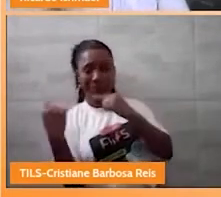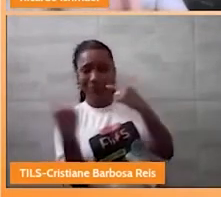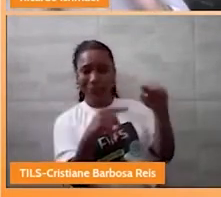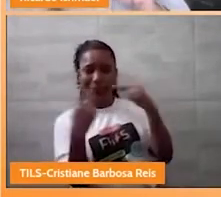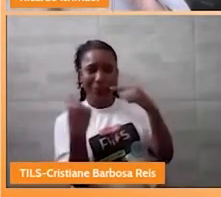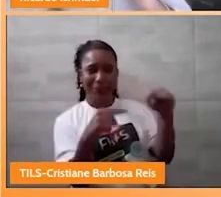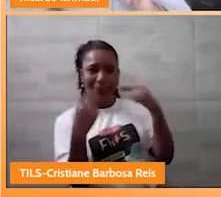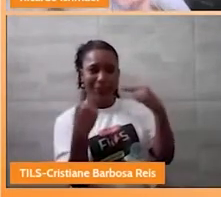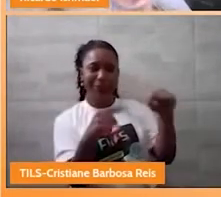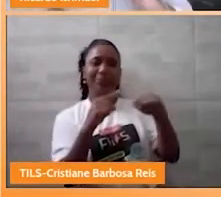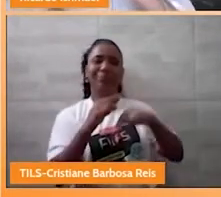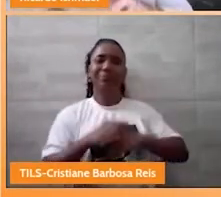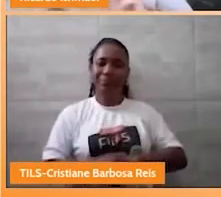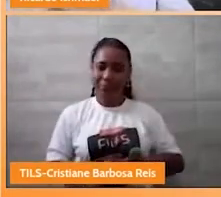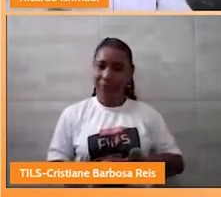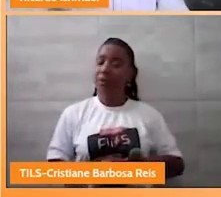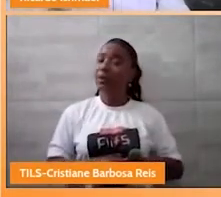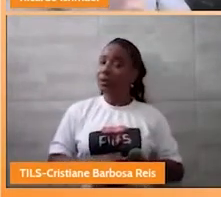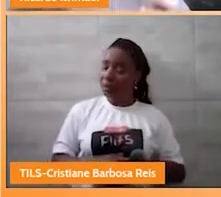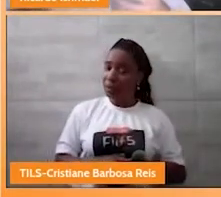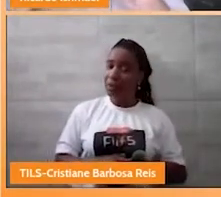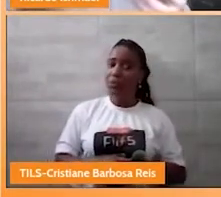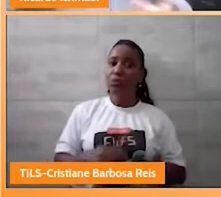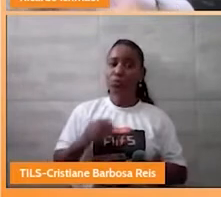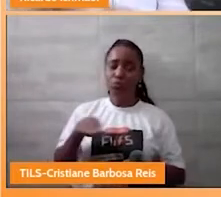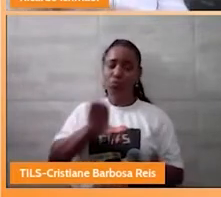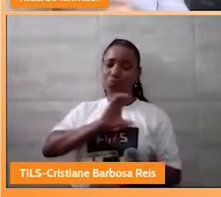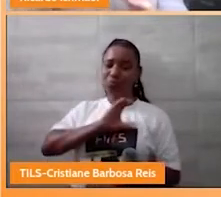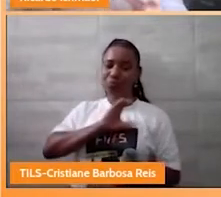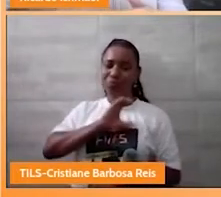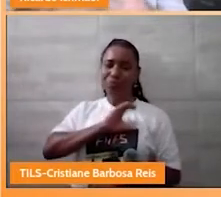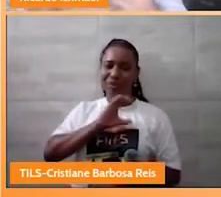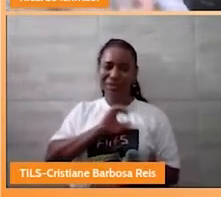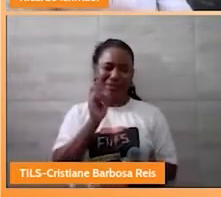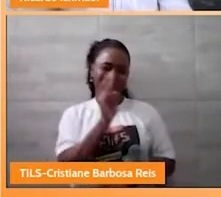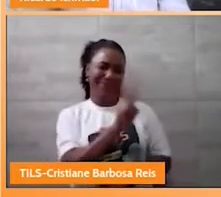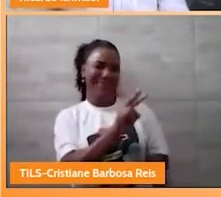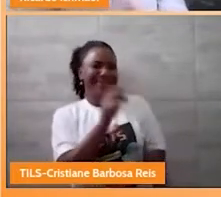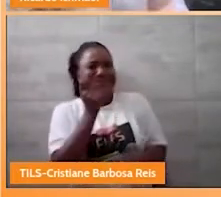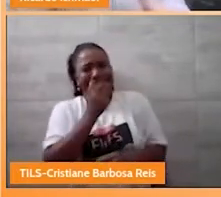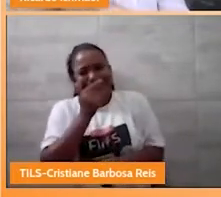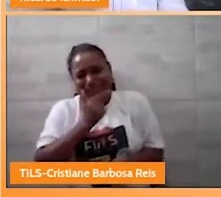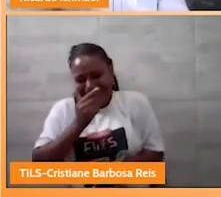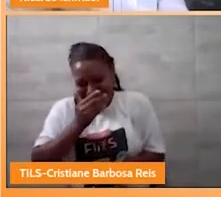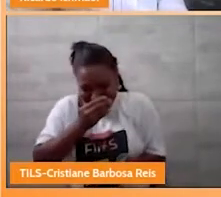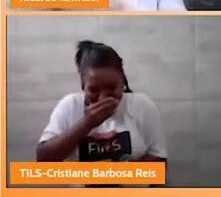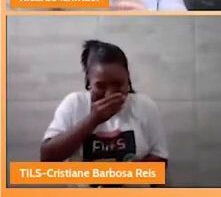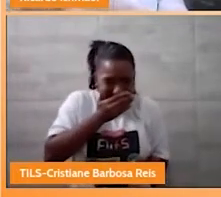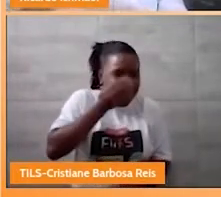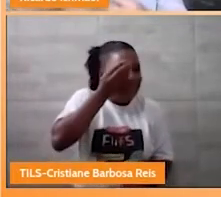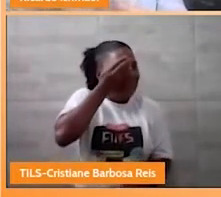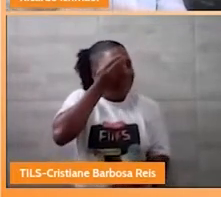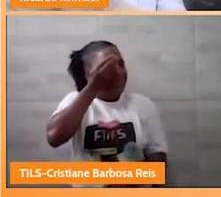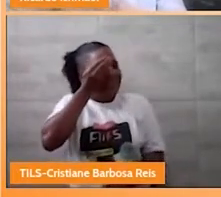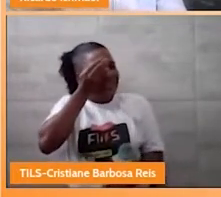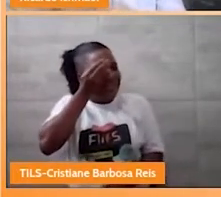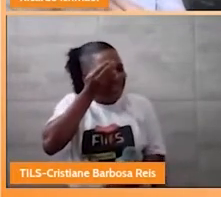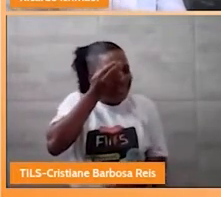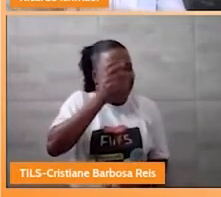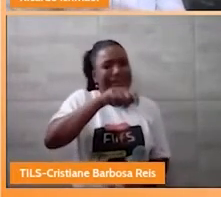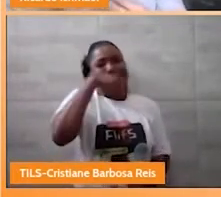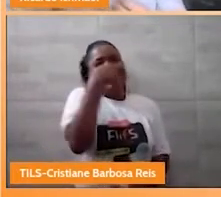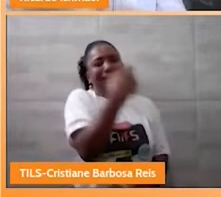por um determinado coleguinha dentro da escola que não entende. E que há apelida de vários nomes. vai gerando um